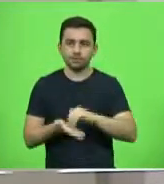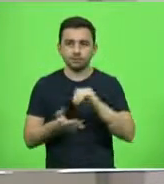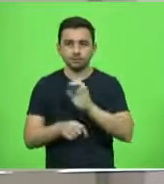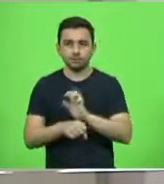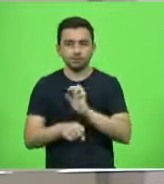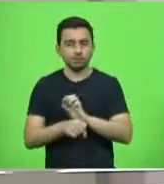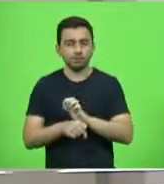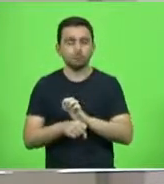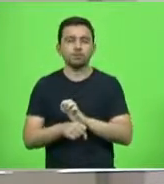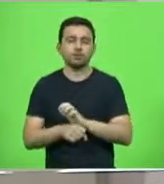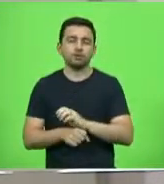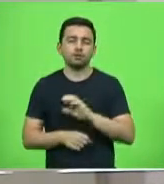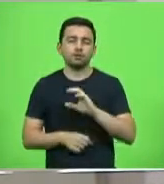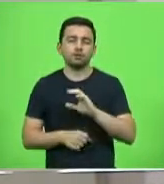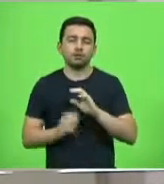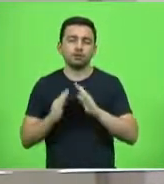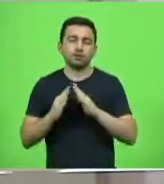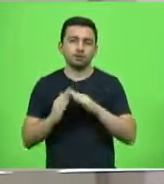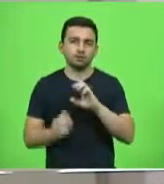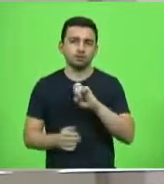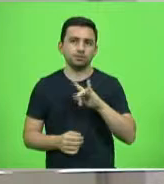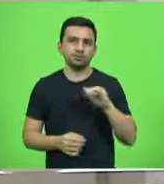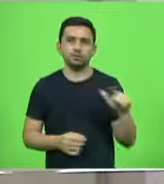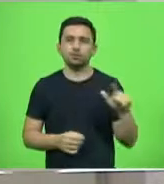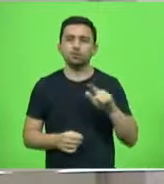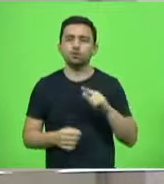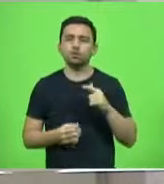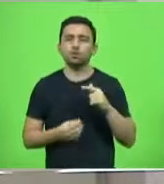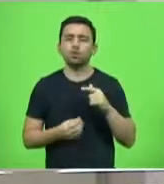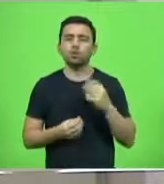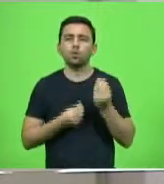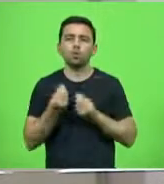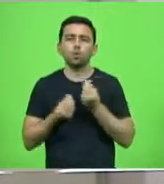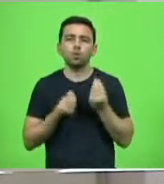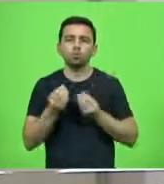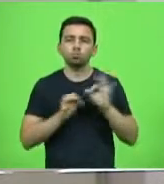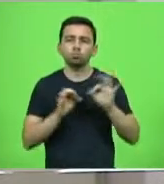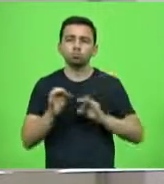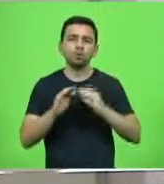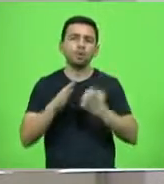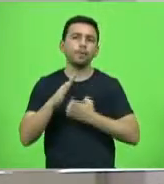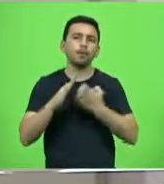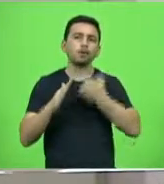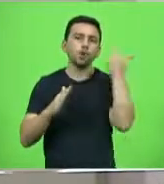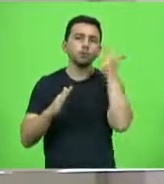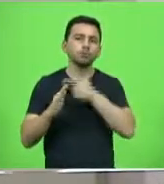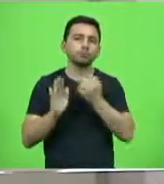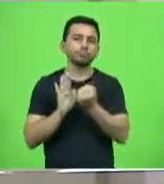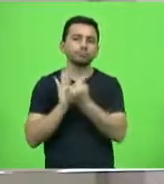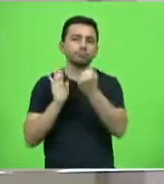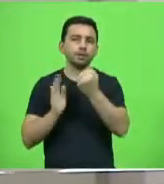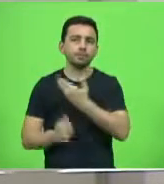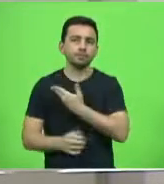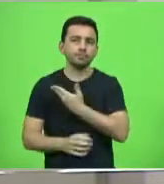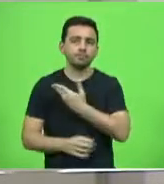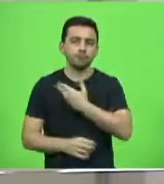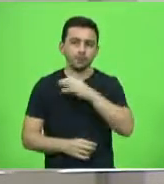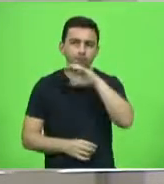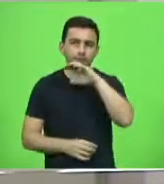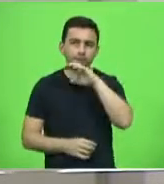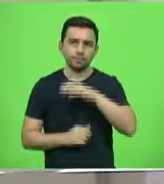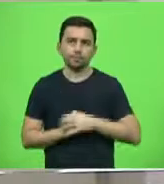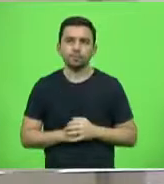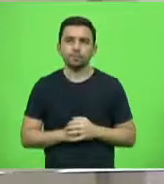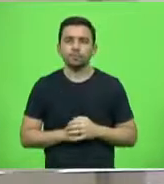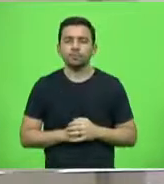da Casa Civil informações acerca do procedimento para que uma empresa obtenha o selo amigo do animal. em discussão.